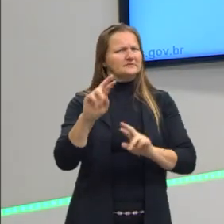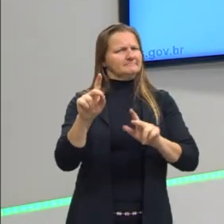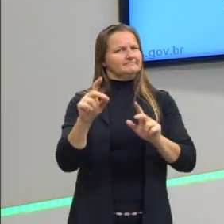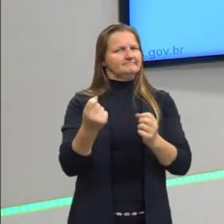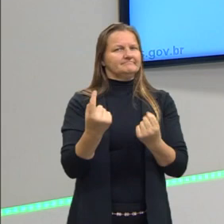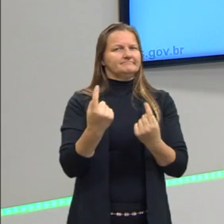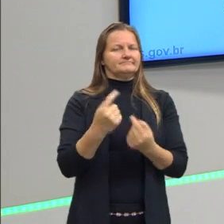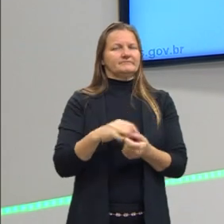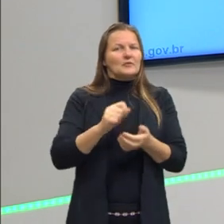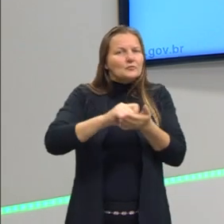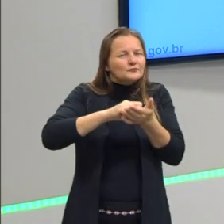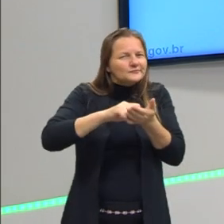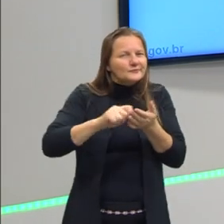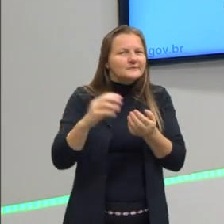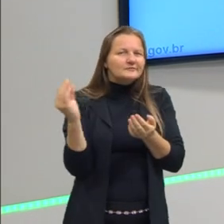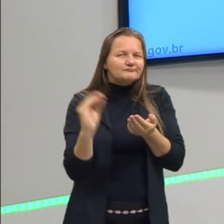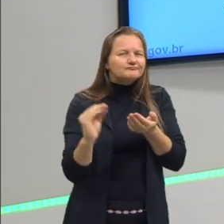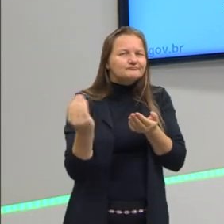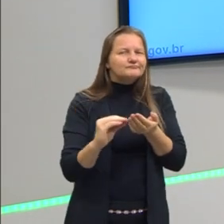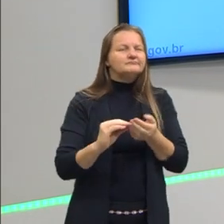do caderno de vocês.